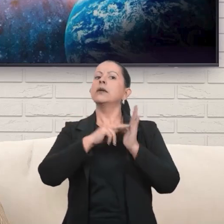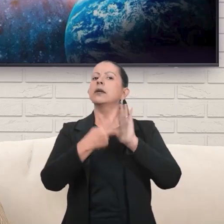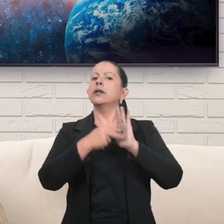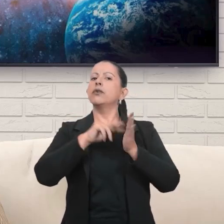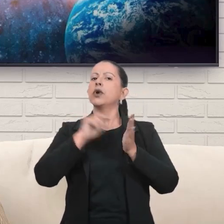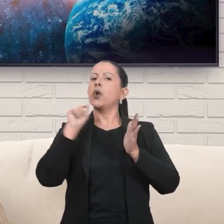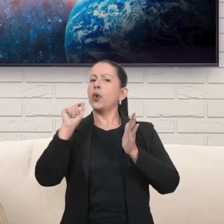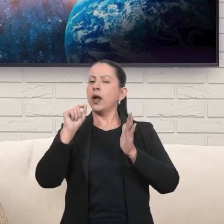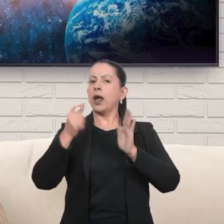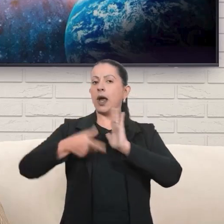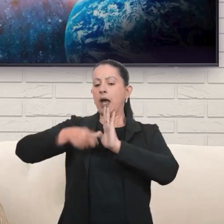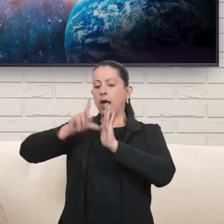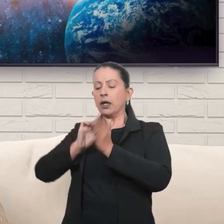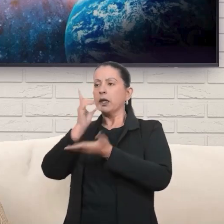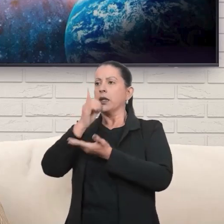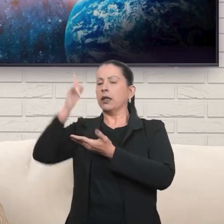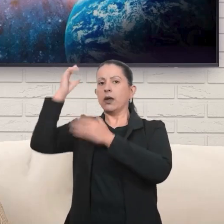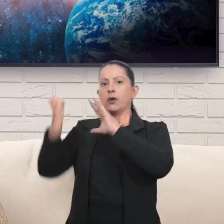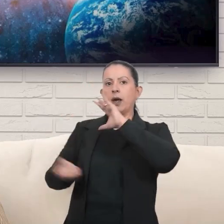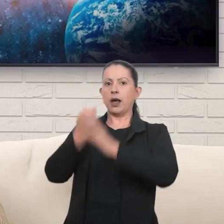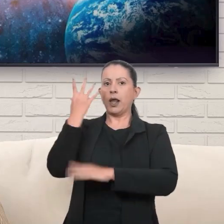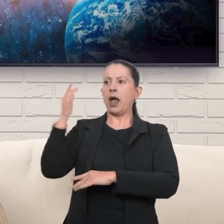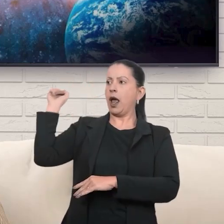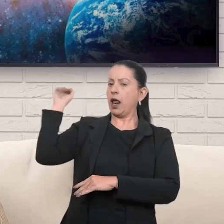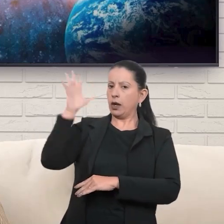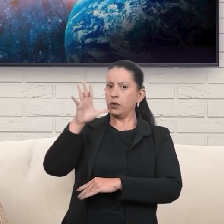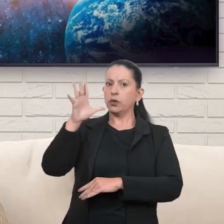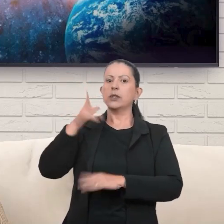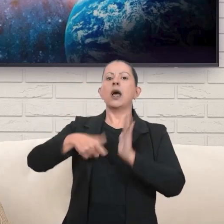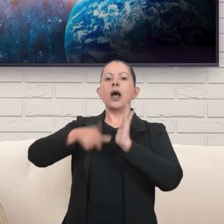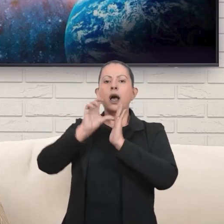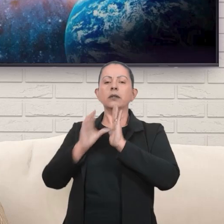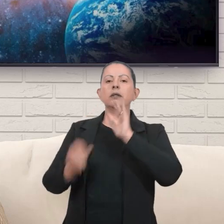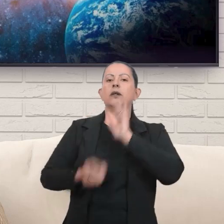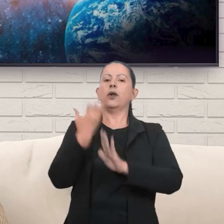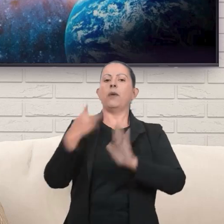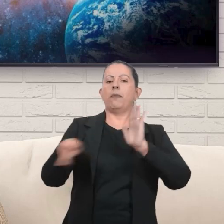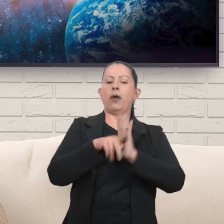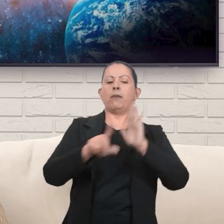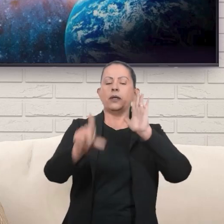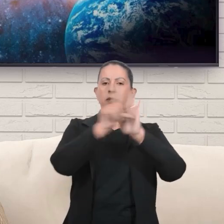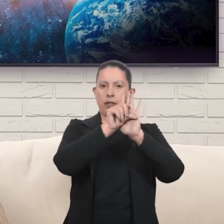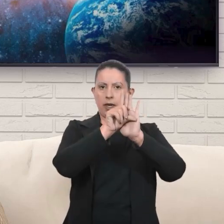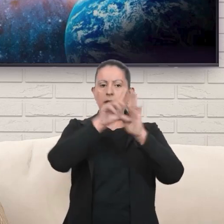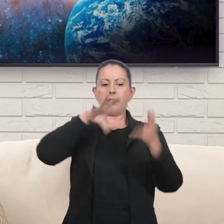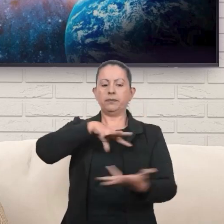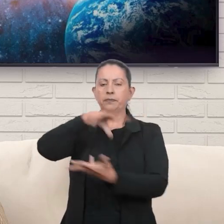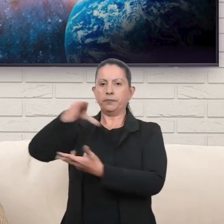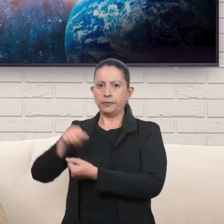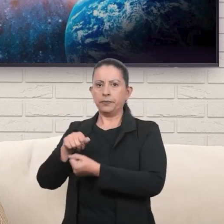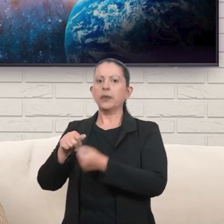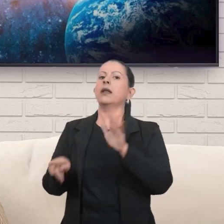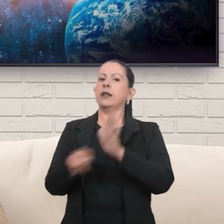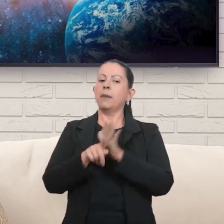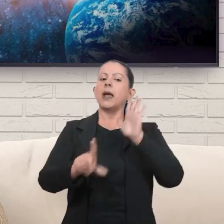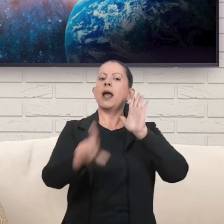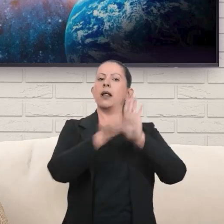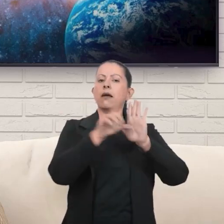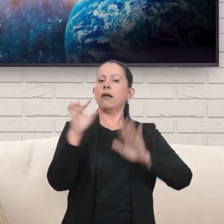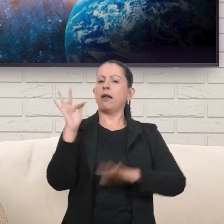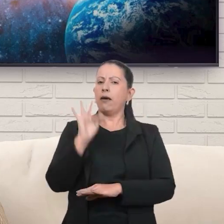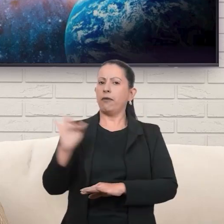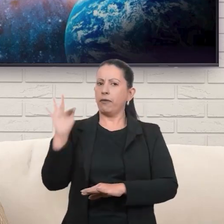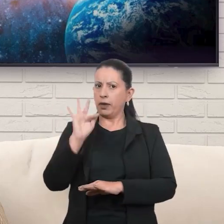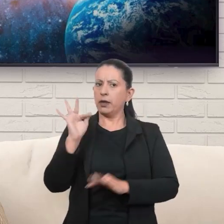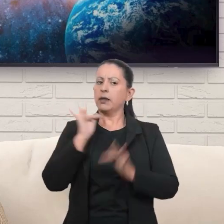mesmo de Deus criar a luz, ele estabeleceu as leis universais. Estabeleceu as leis da física que